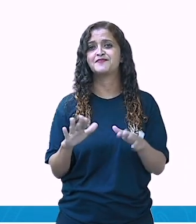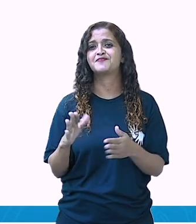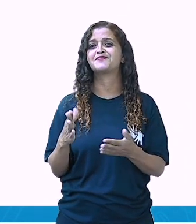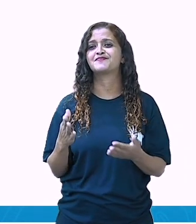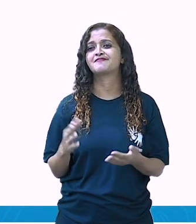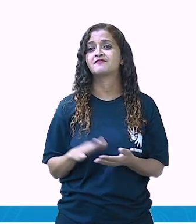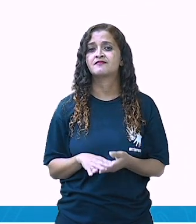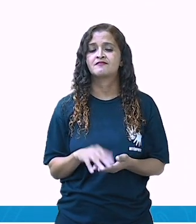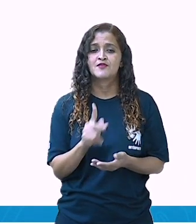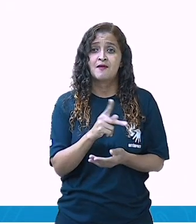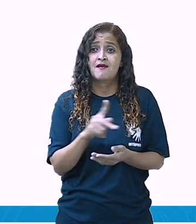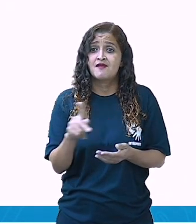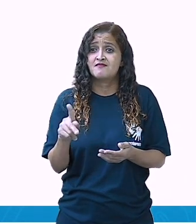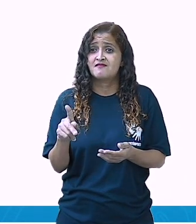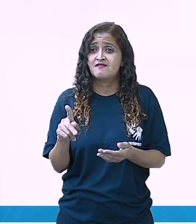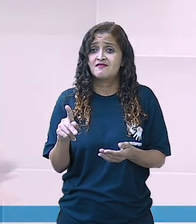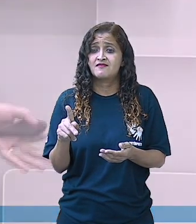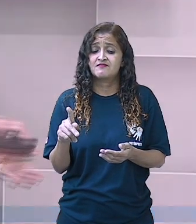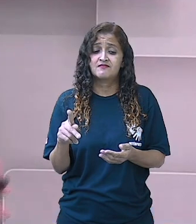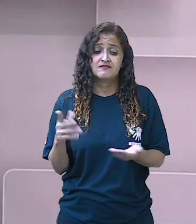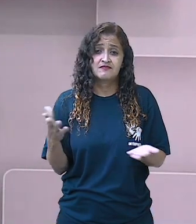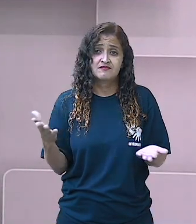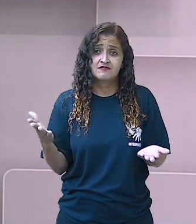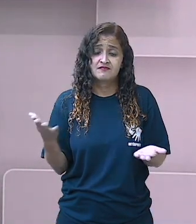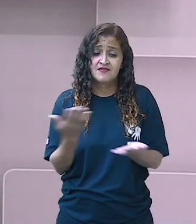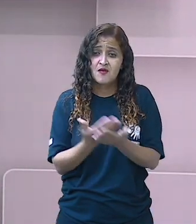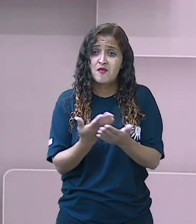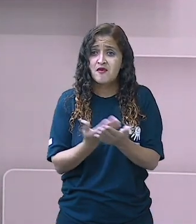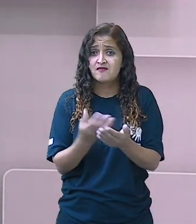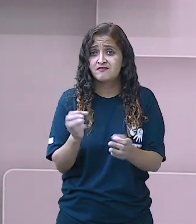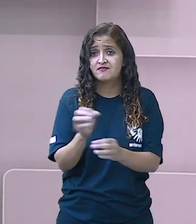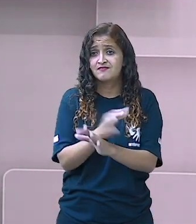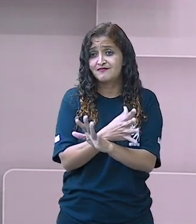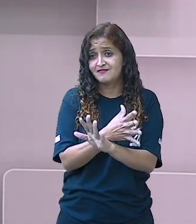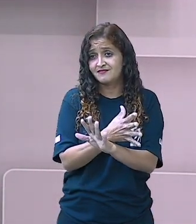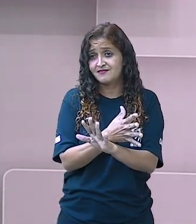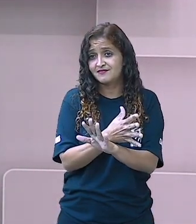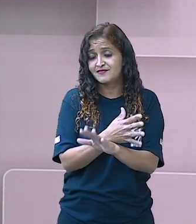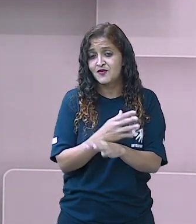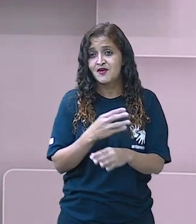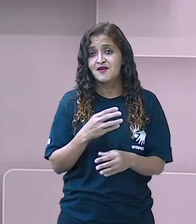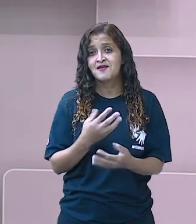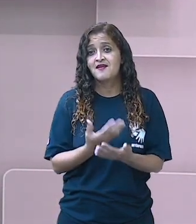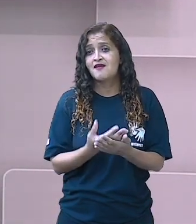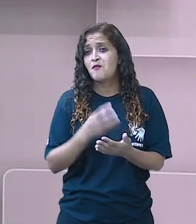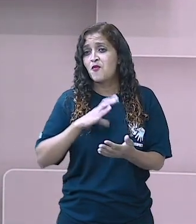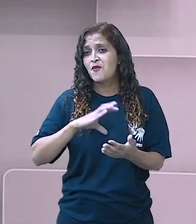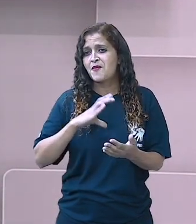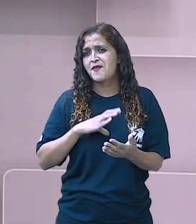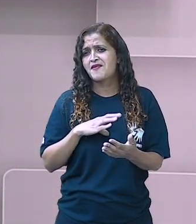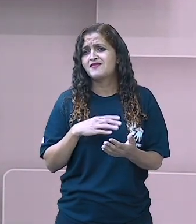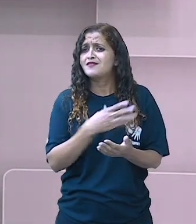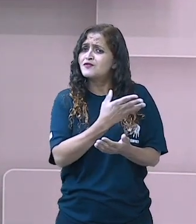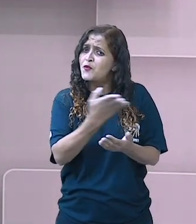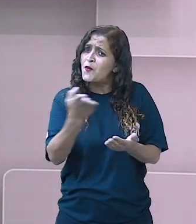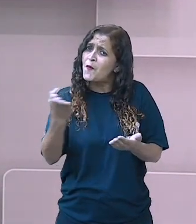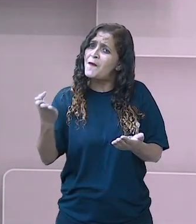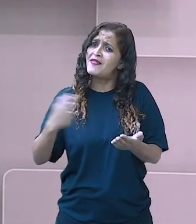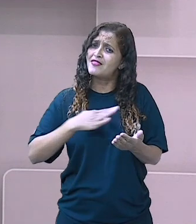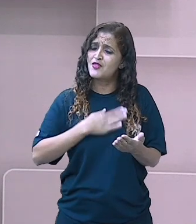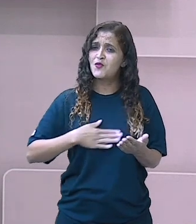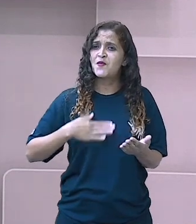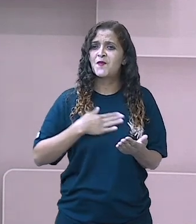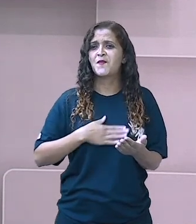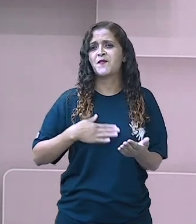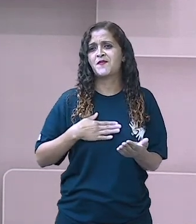Ah, professora, nossa aula acabou. Acabou, gente. Nossa aula de hoje de português. Eu espero muito que vocês tenham gostado da nossa aula.